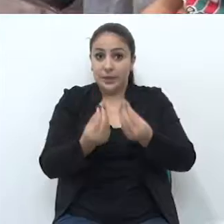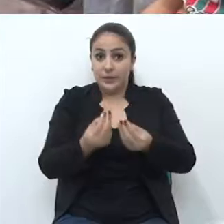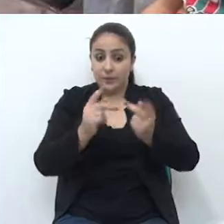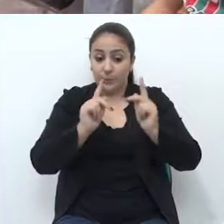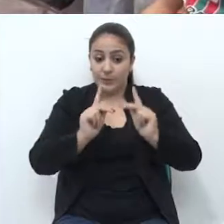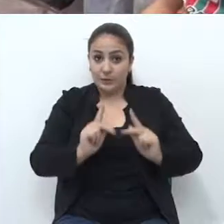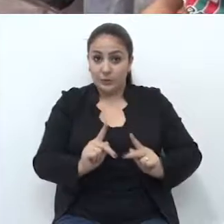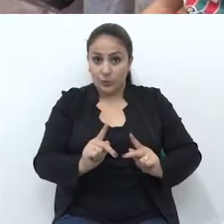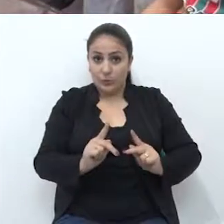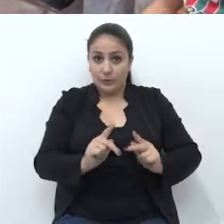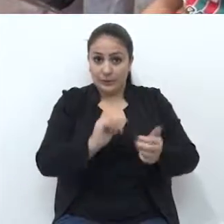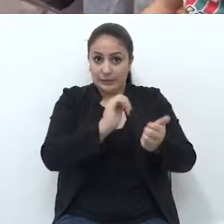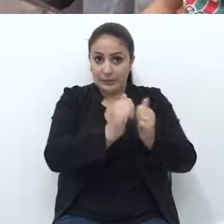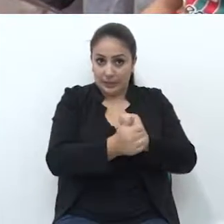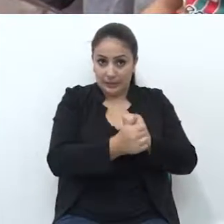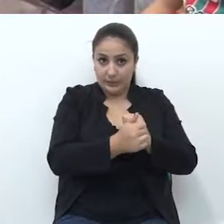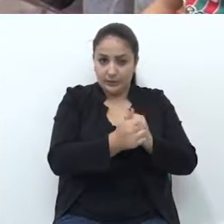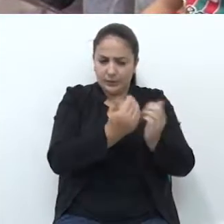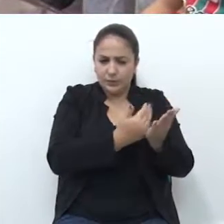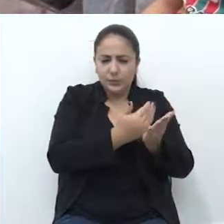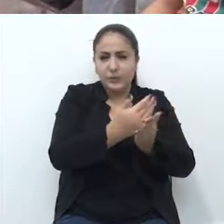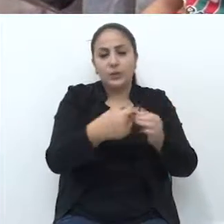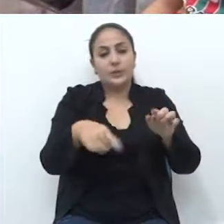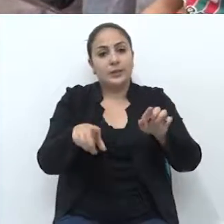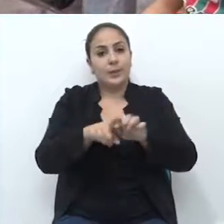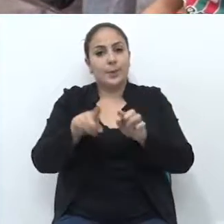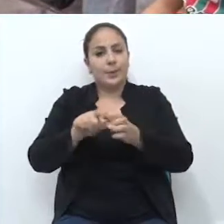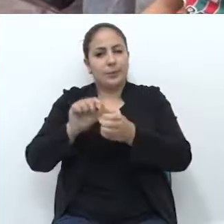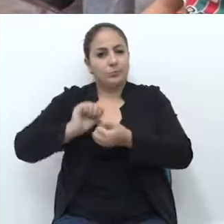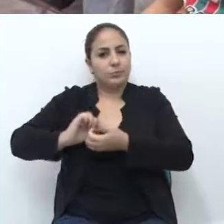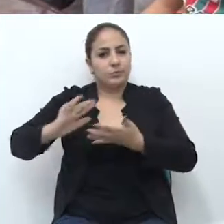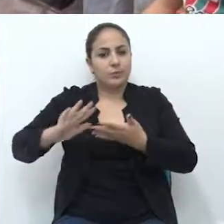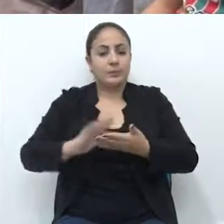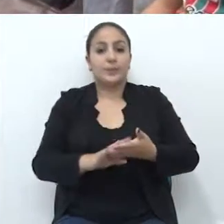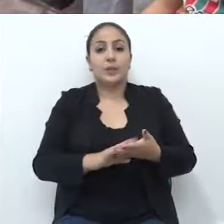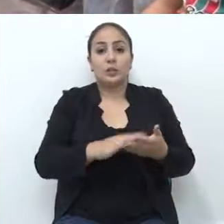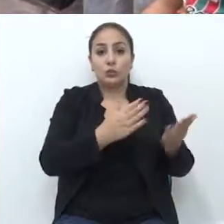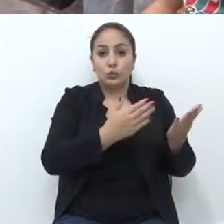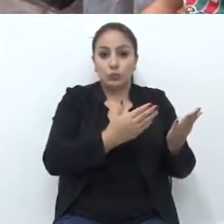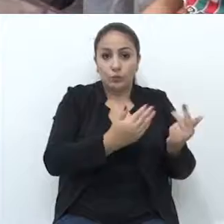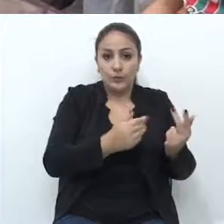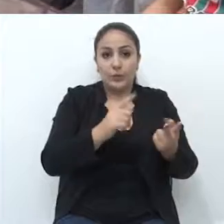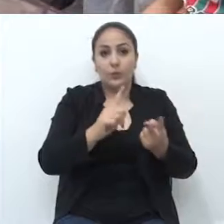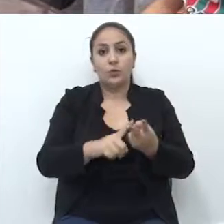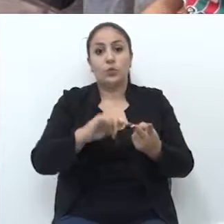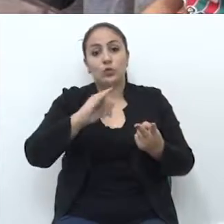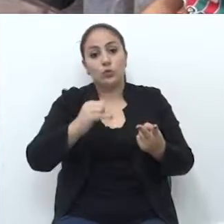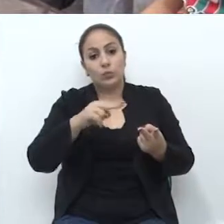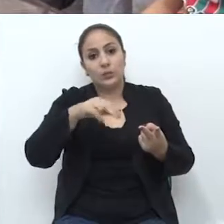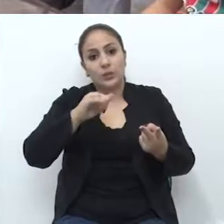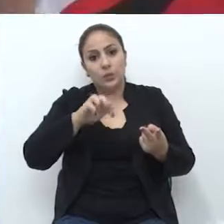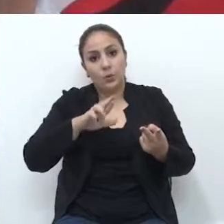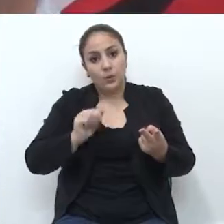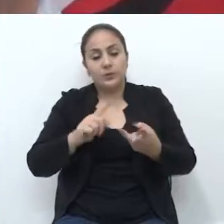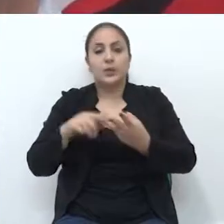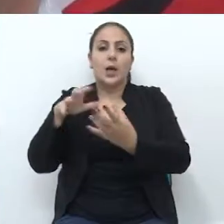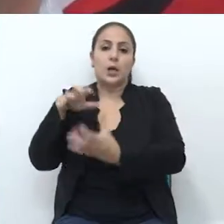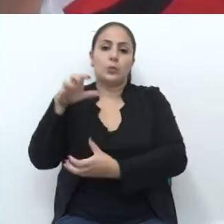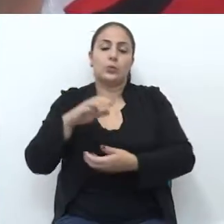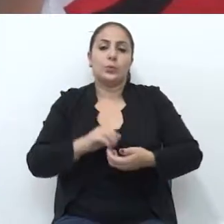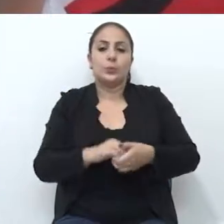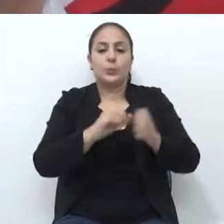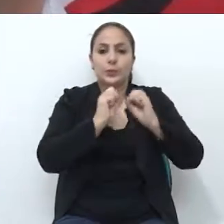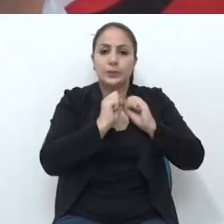concedido a atletas amadores e de alto rendimento nas categorias juvenil, juniores e adultos. O